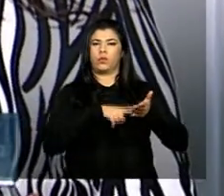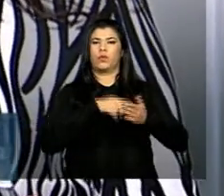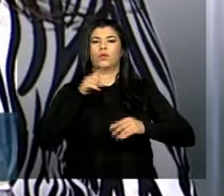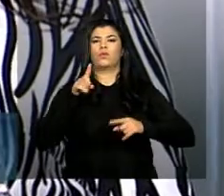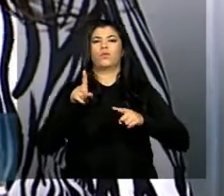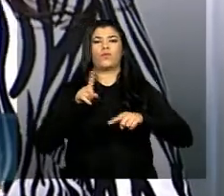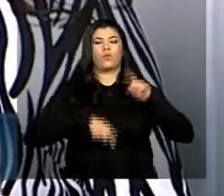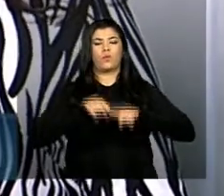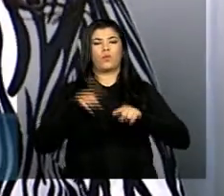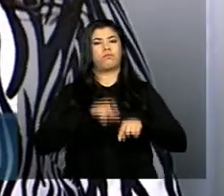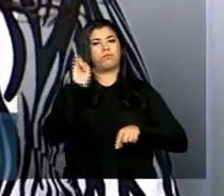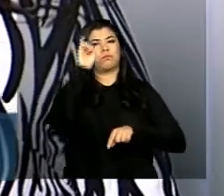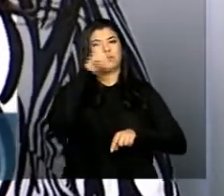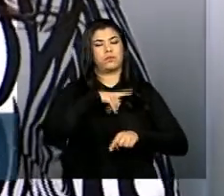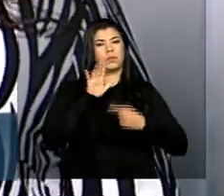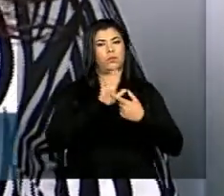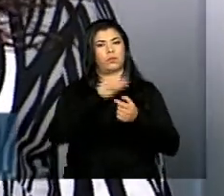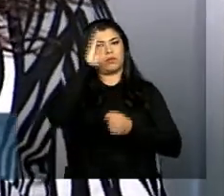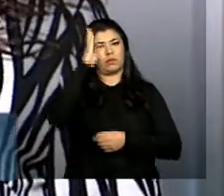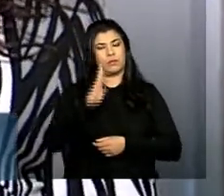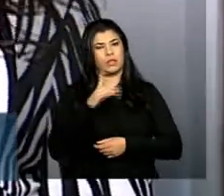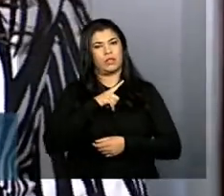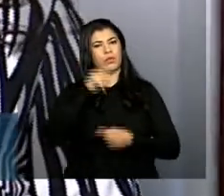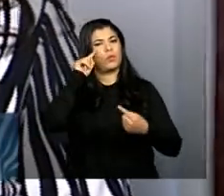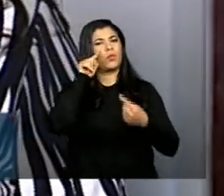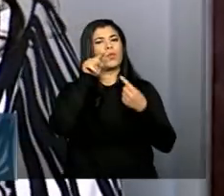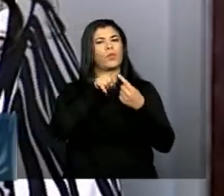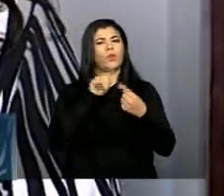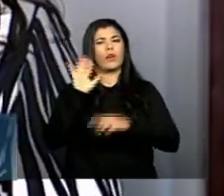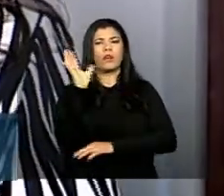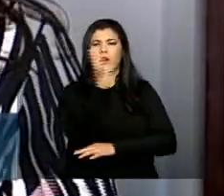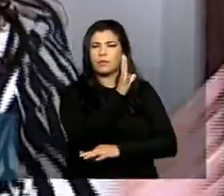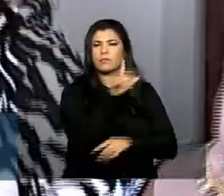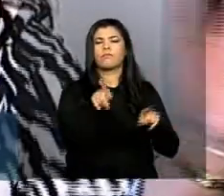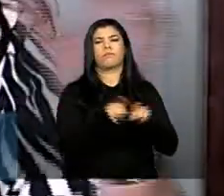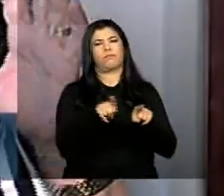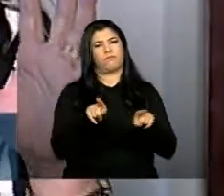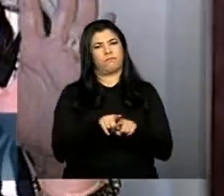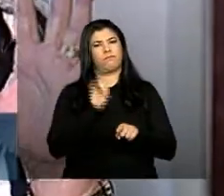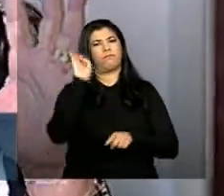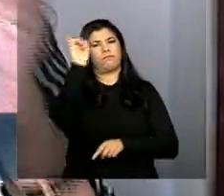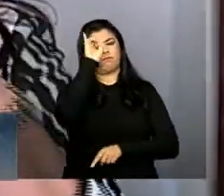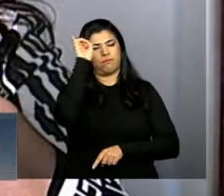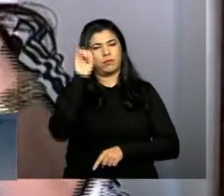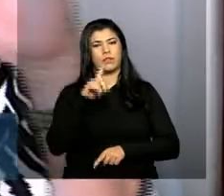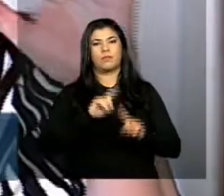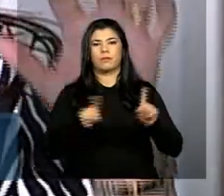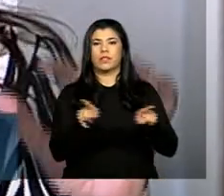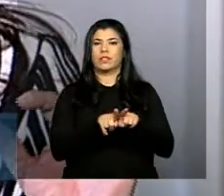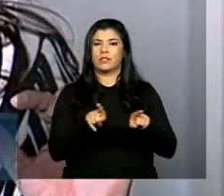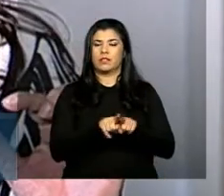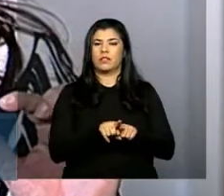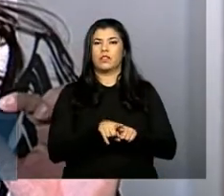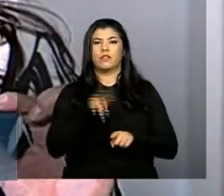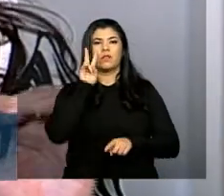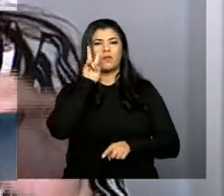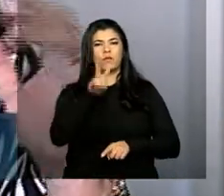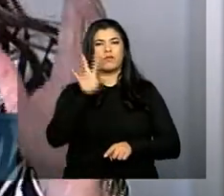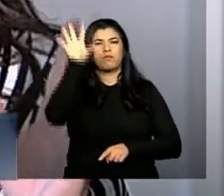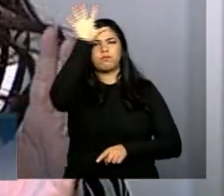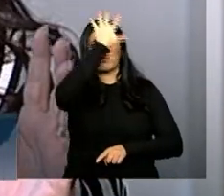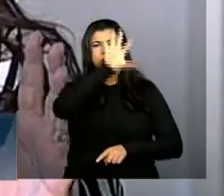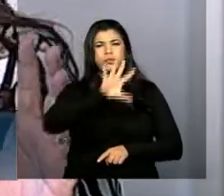muito valioso para o Brasil não só do ponto de vista ambiental, claro que do ponto de vista ambiental nós vamos ter uma radiografia